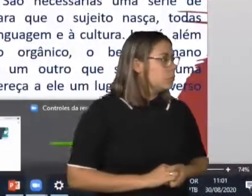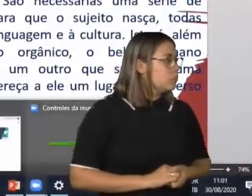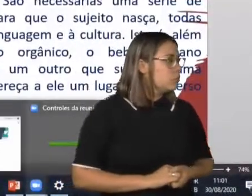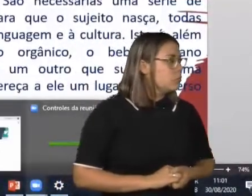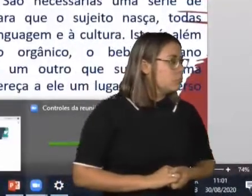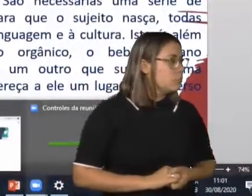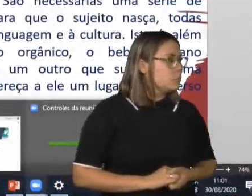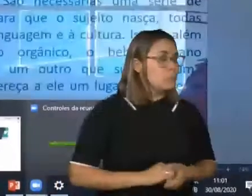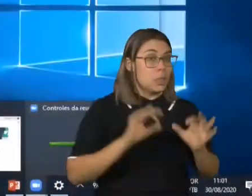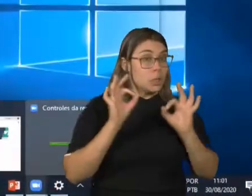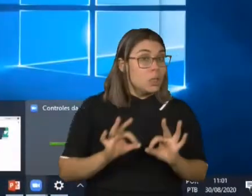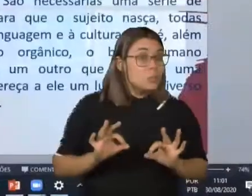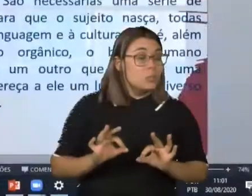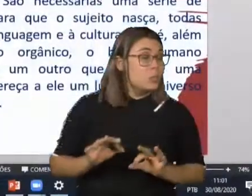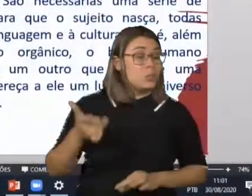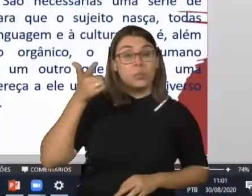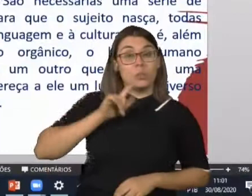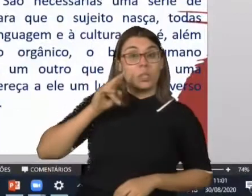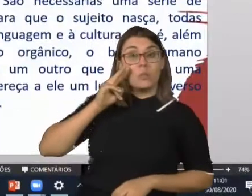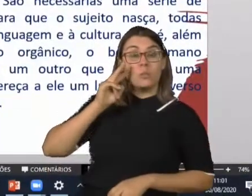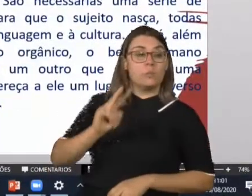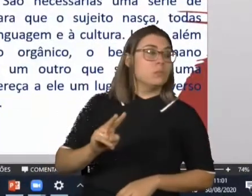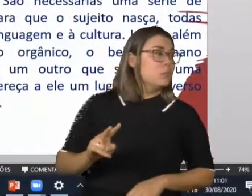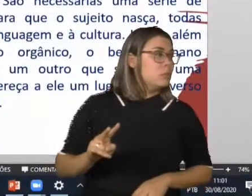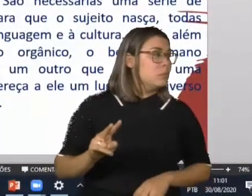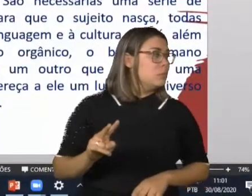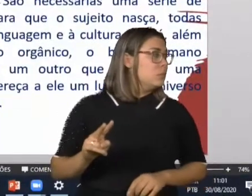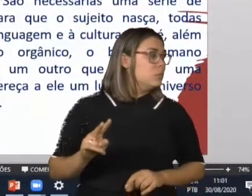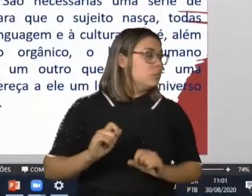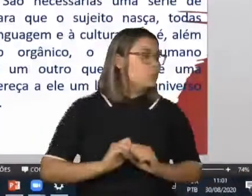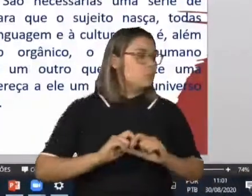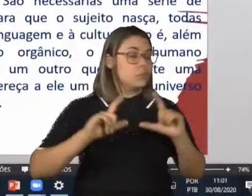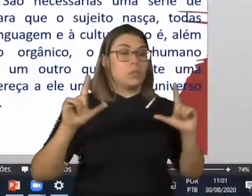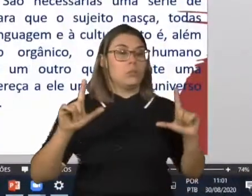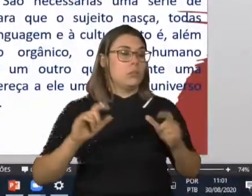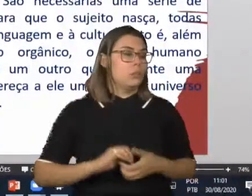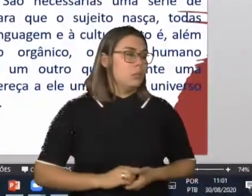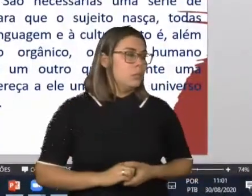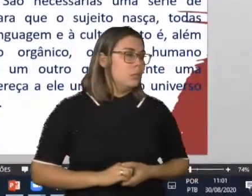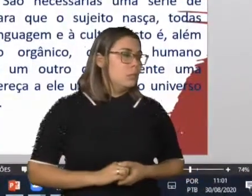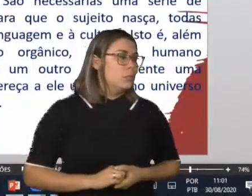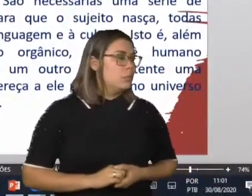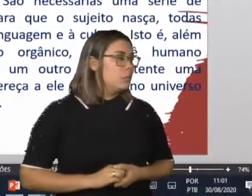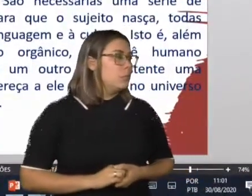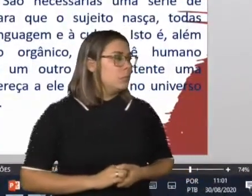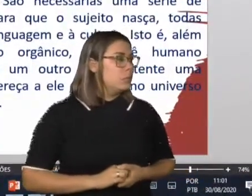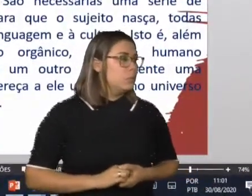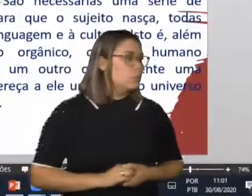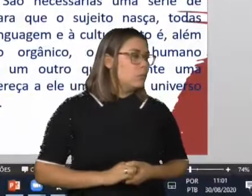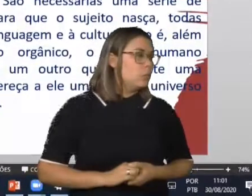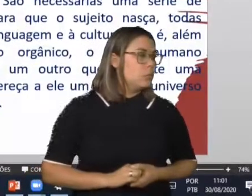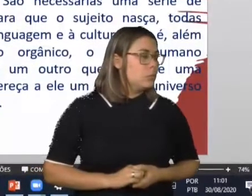eu não estou conseguindo me ver mais na minha câmera. É porque você está compartilhando as